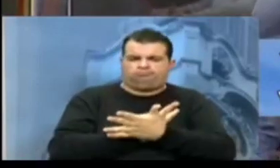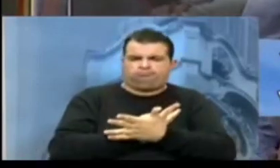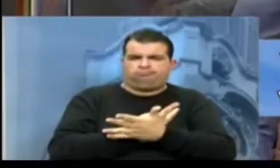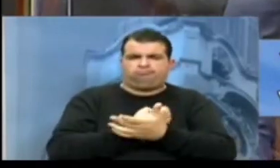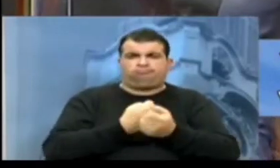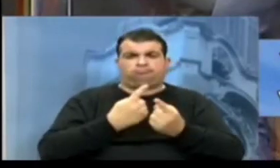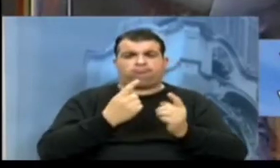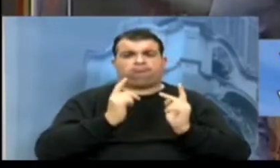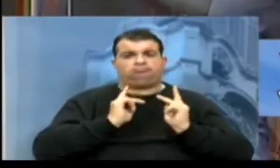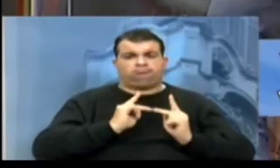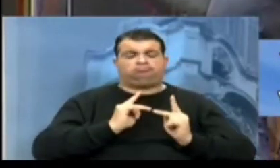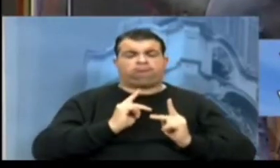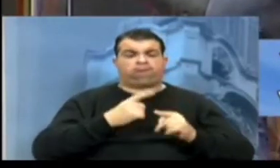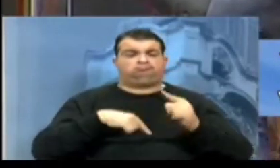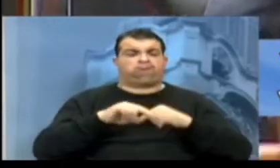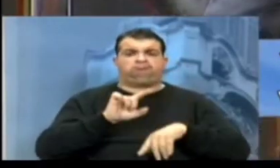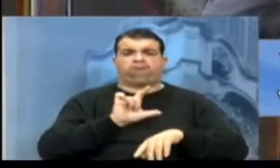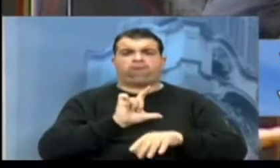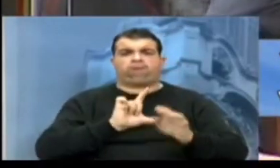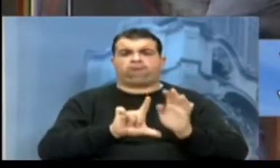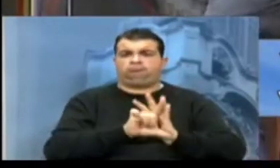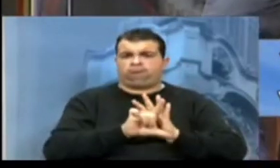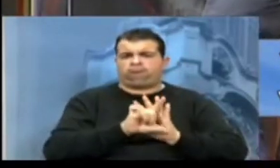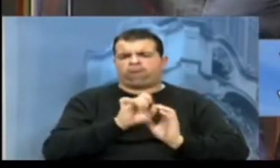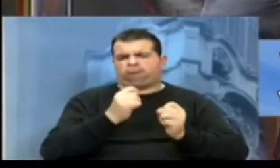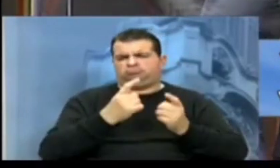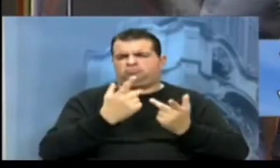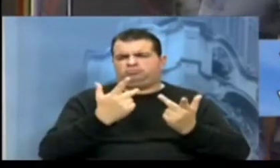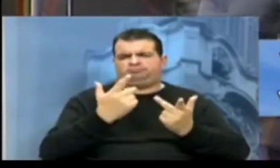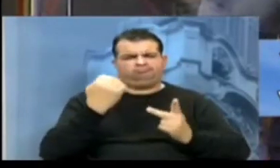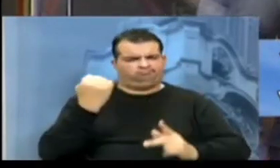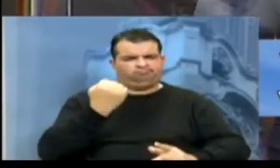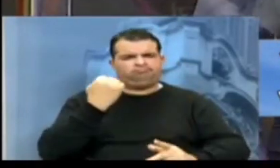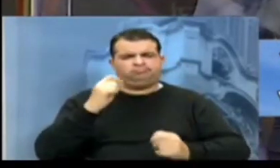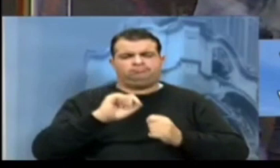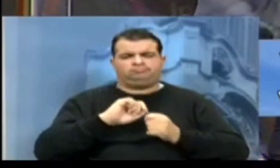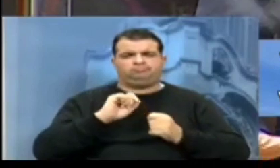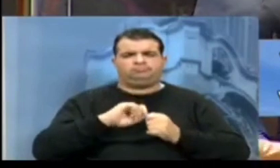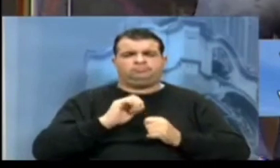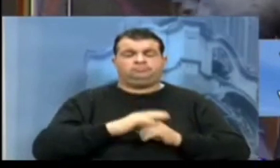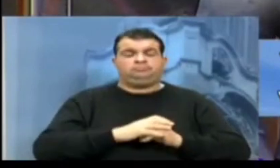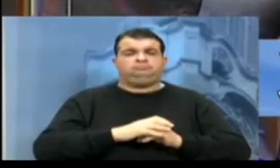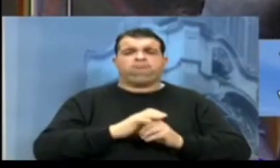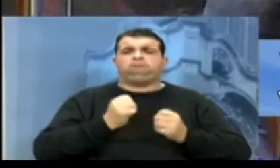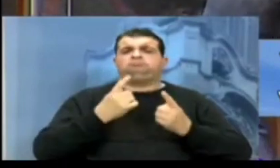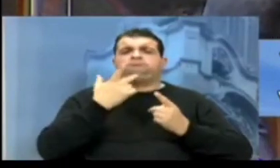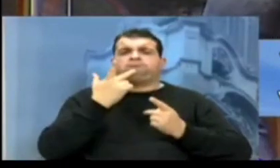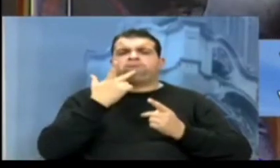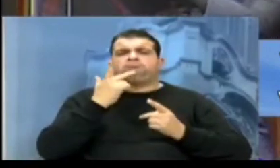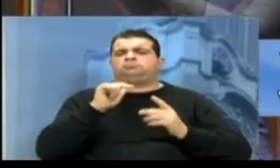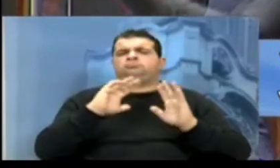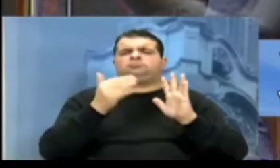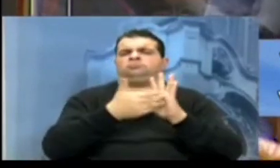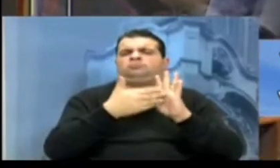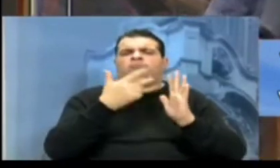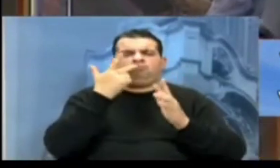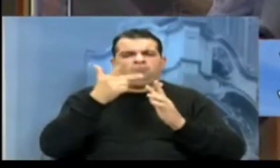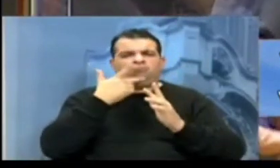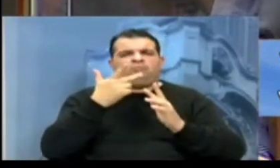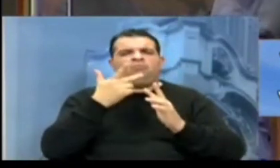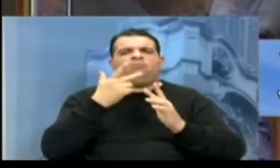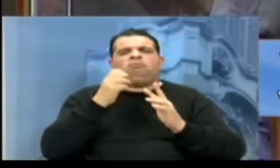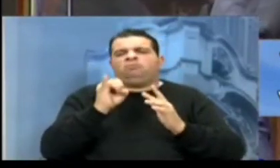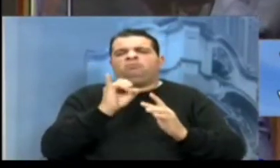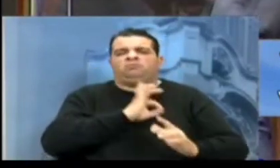alguns agentes da lei, excessos cometidos, e se generaliza como se a polícia não